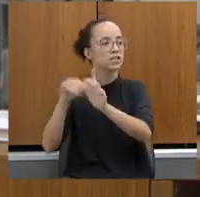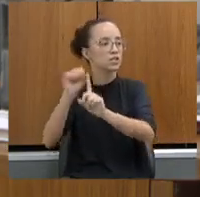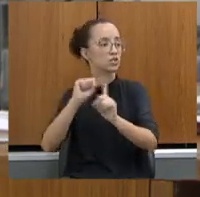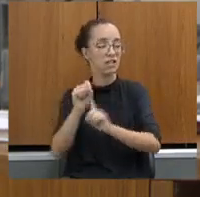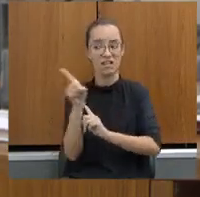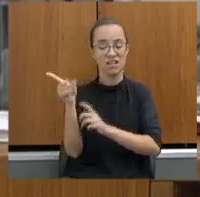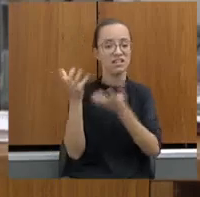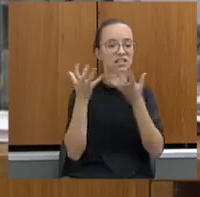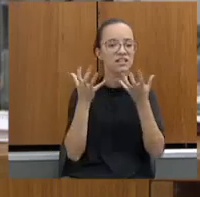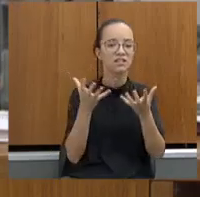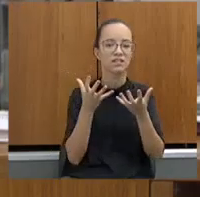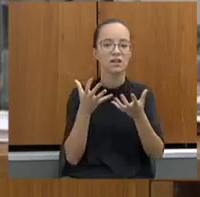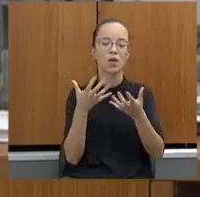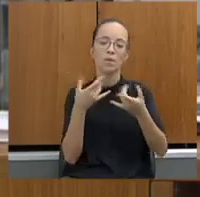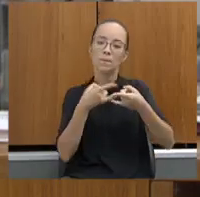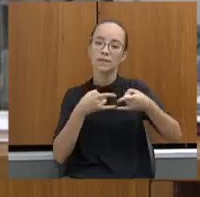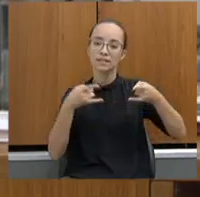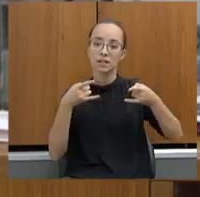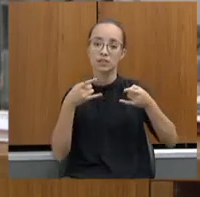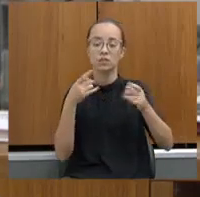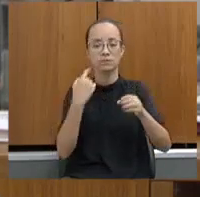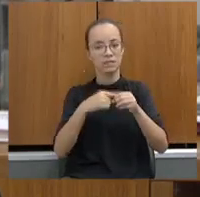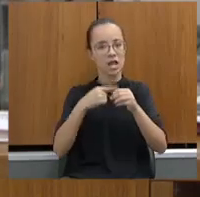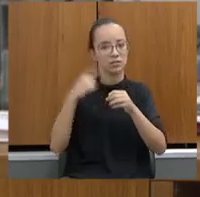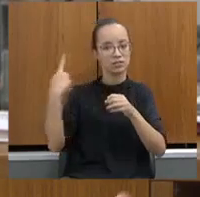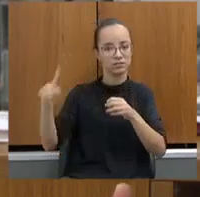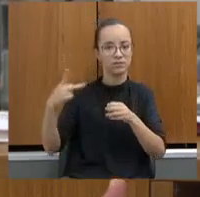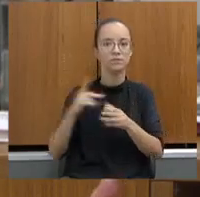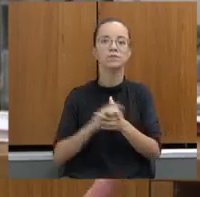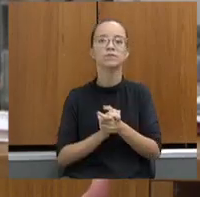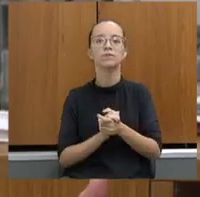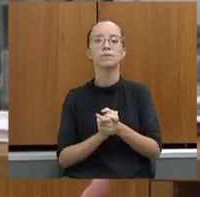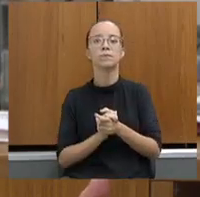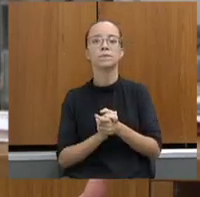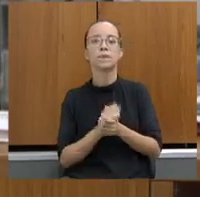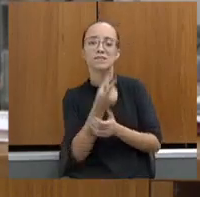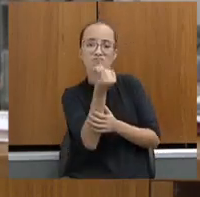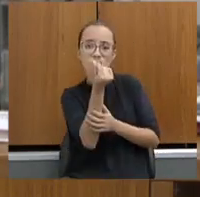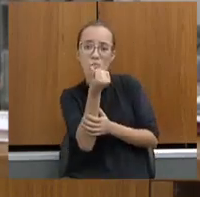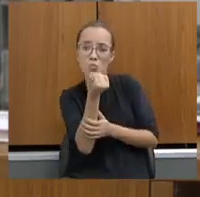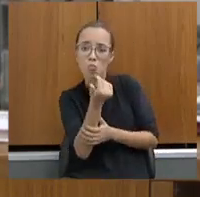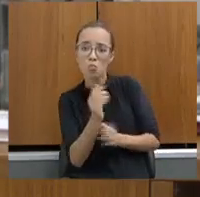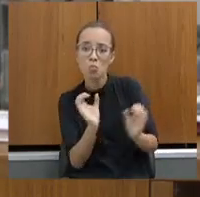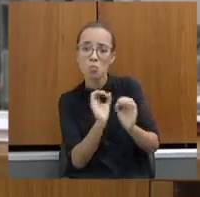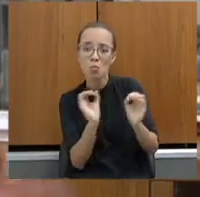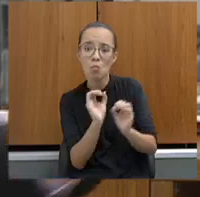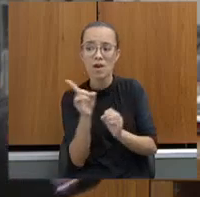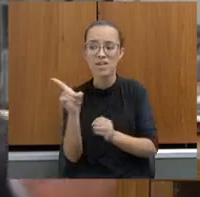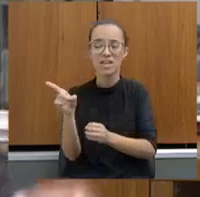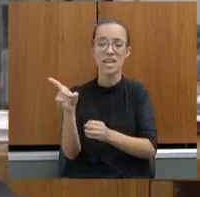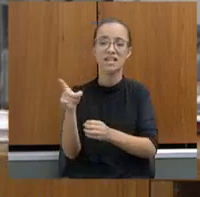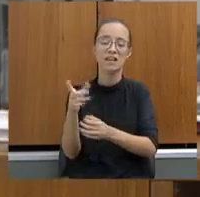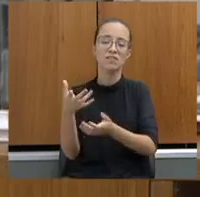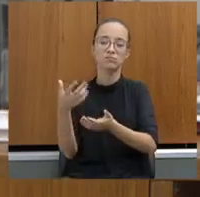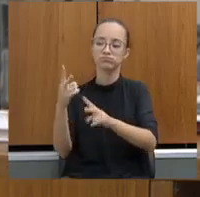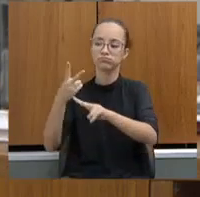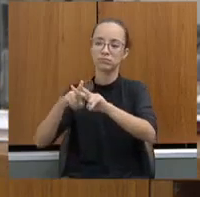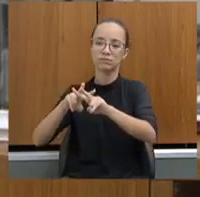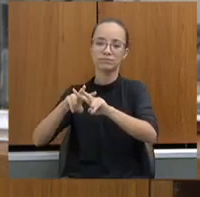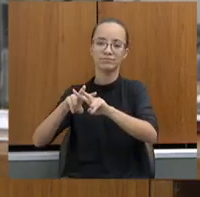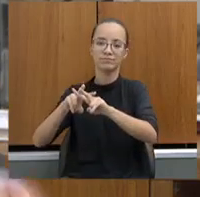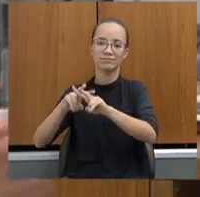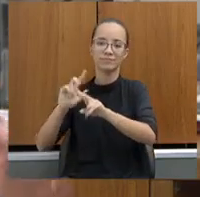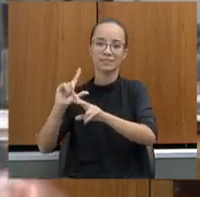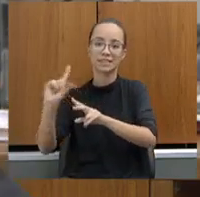uma passagem para a cidade dele, sem um centavo, depois de cumprir pena. Aí eu fui lá e comprei a